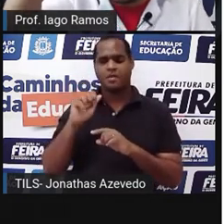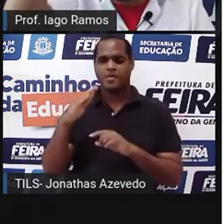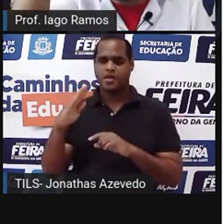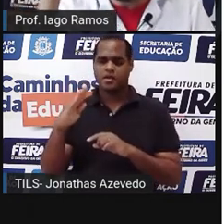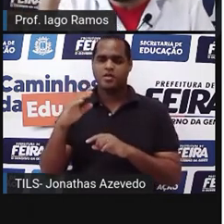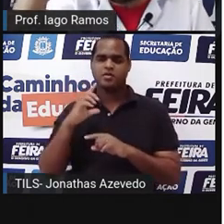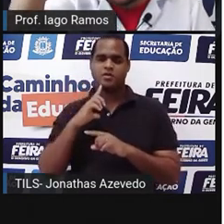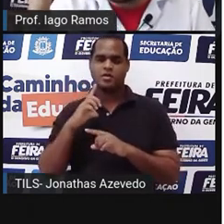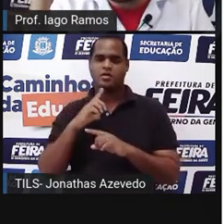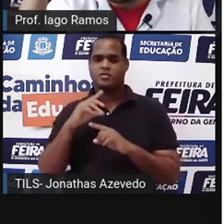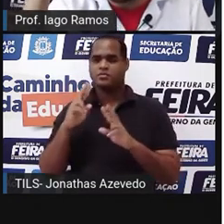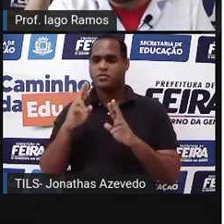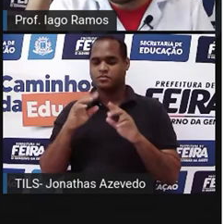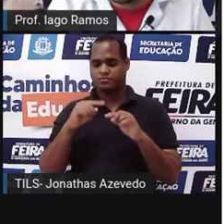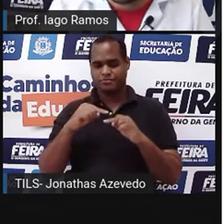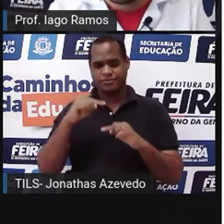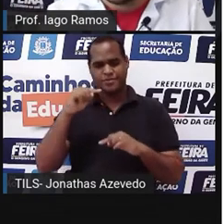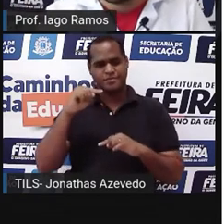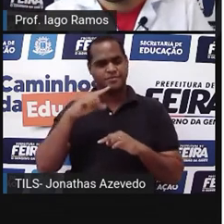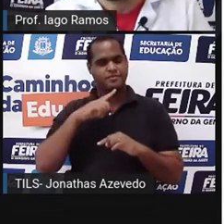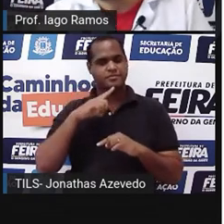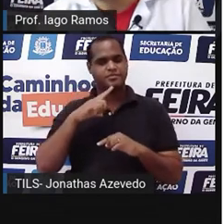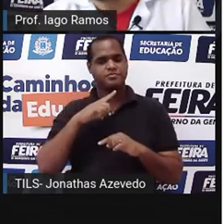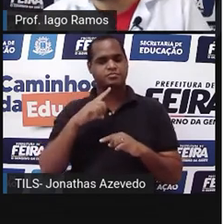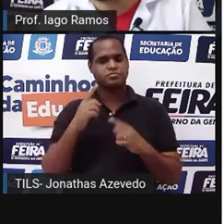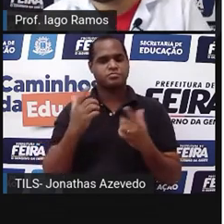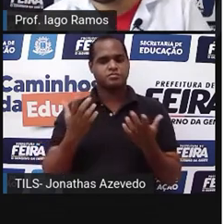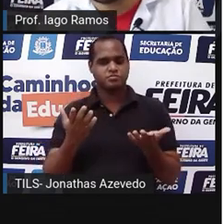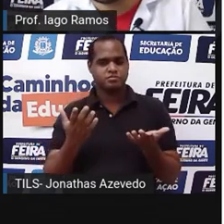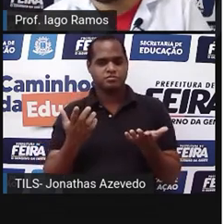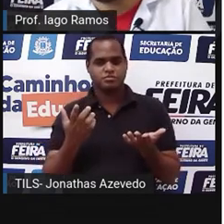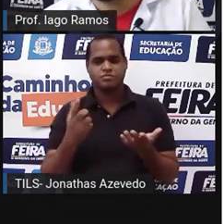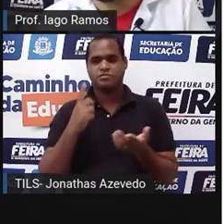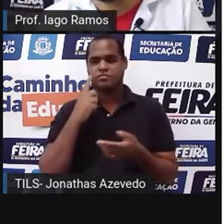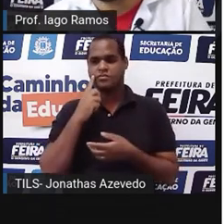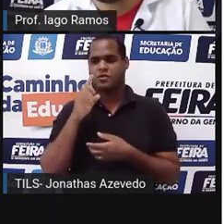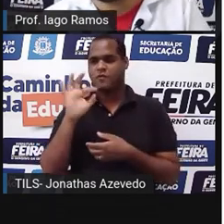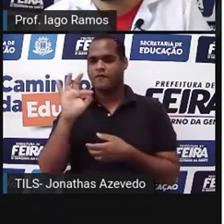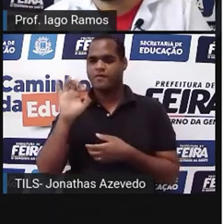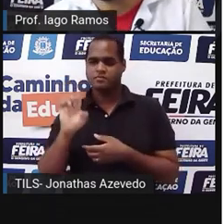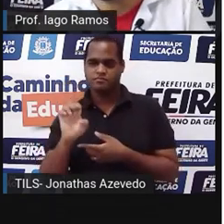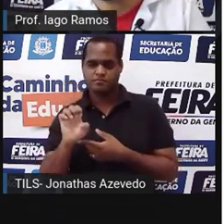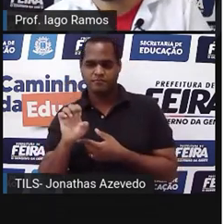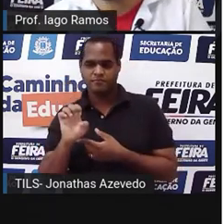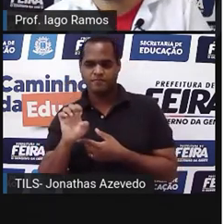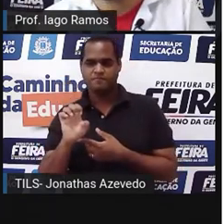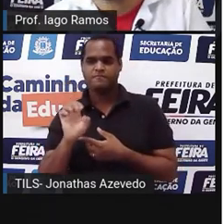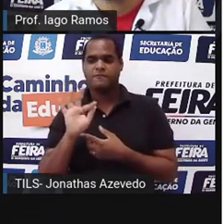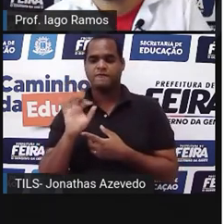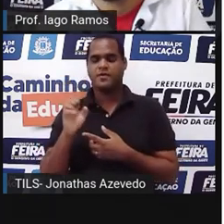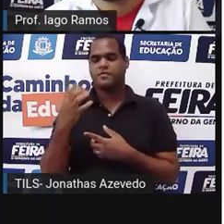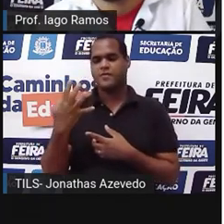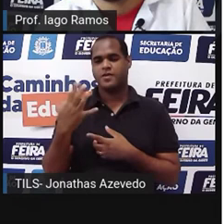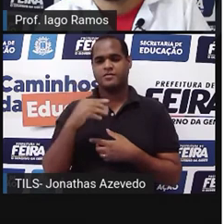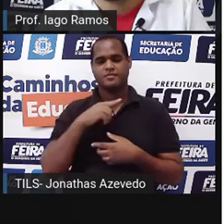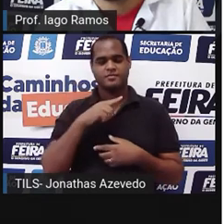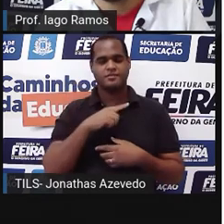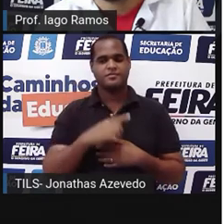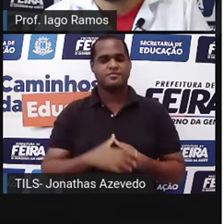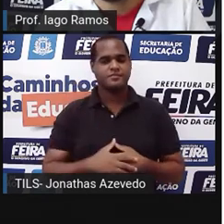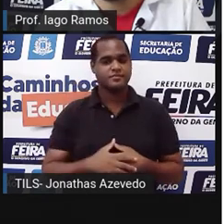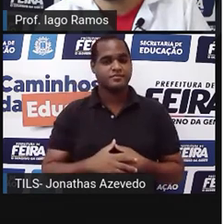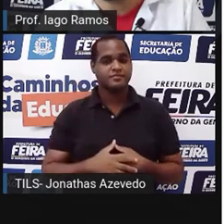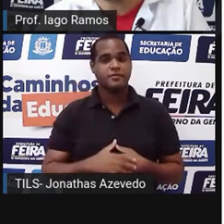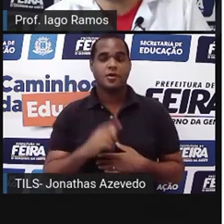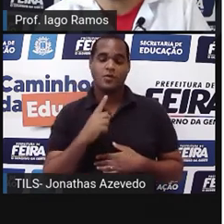que é o lado que está em pé, assim. Lá no outro maior é o FE, mede 4. Um